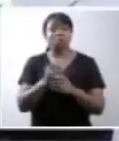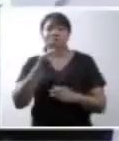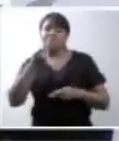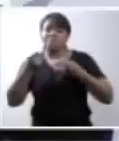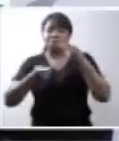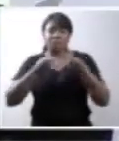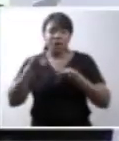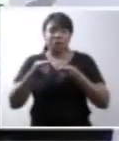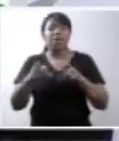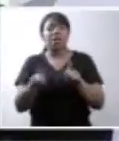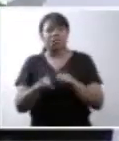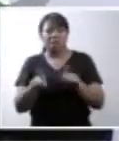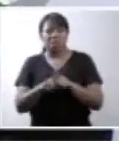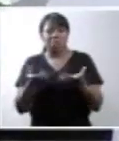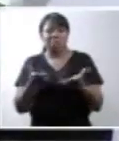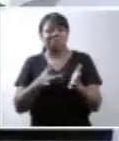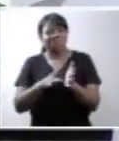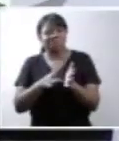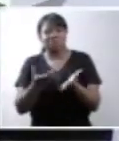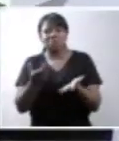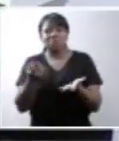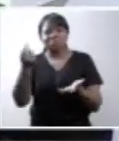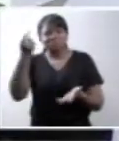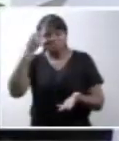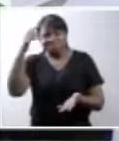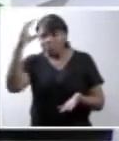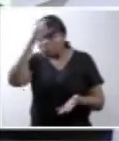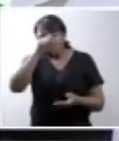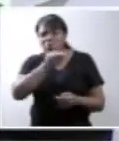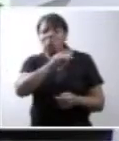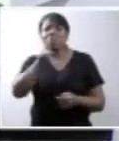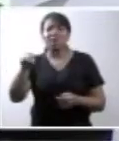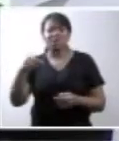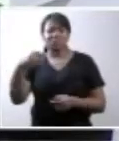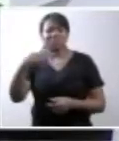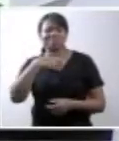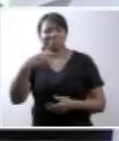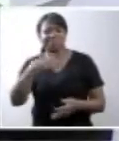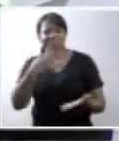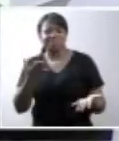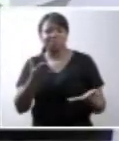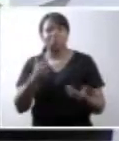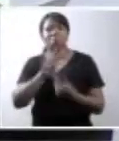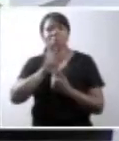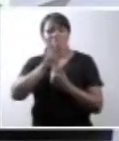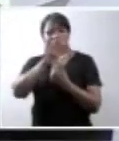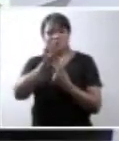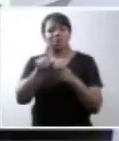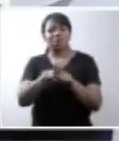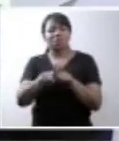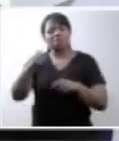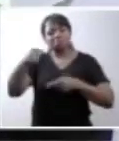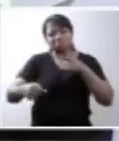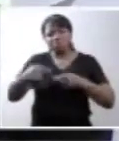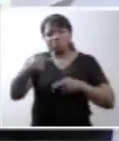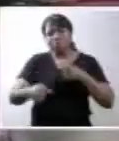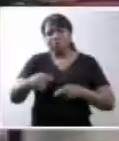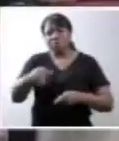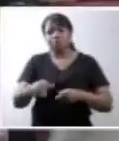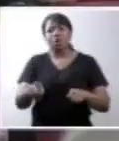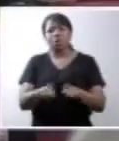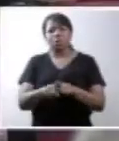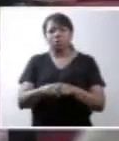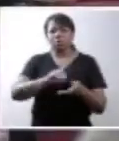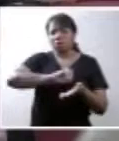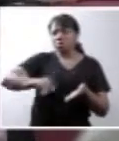algumas falsas compreensão de quem são elas e do que elas sabem, presentes no debate, podem ser